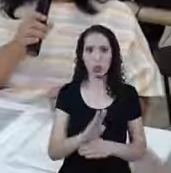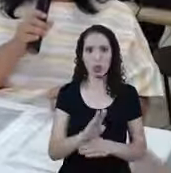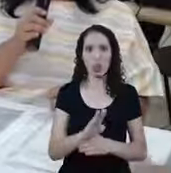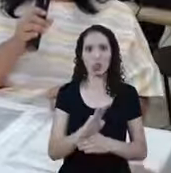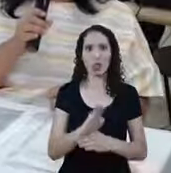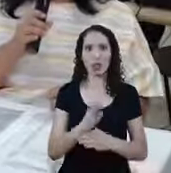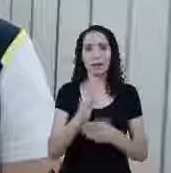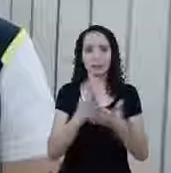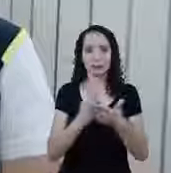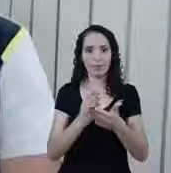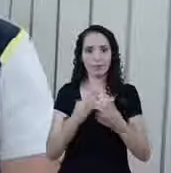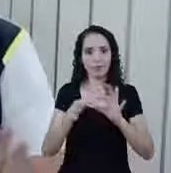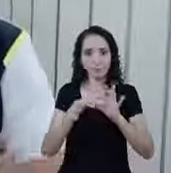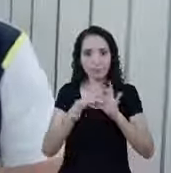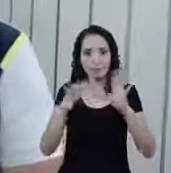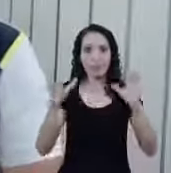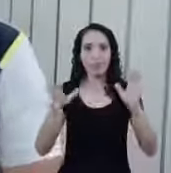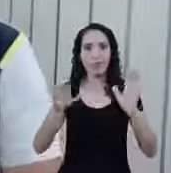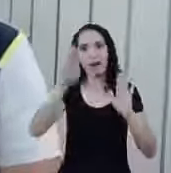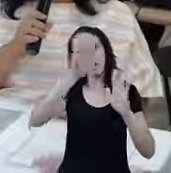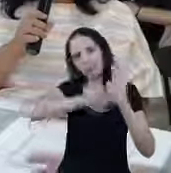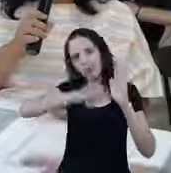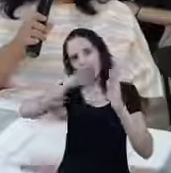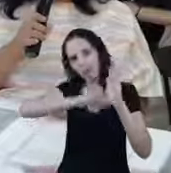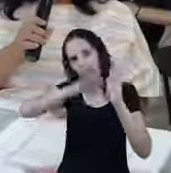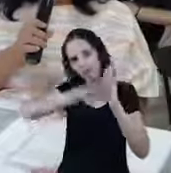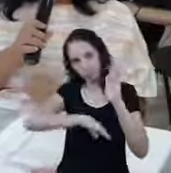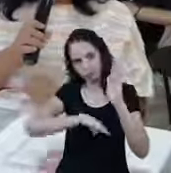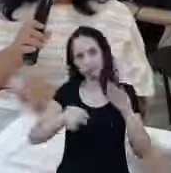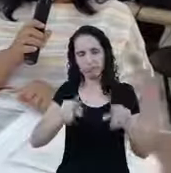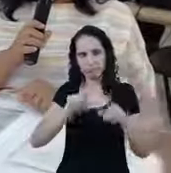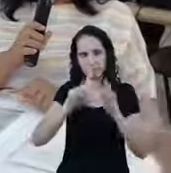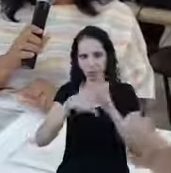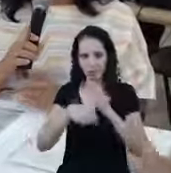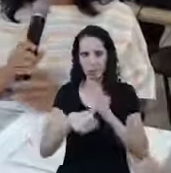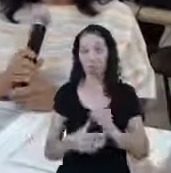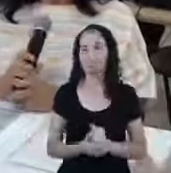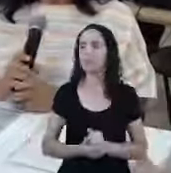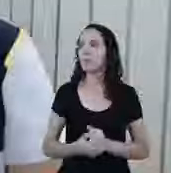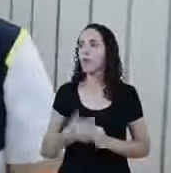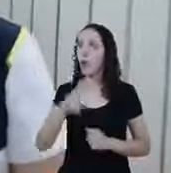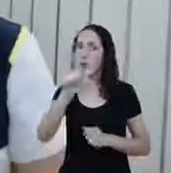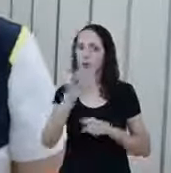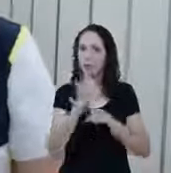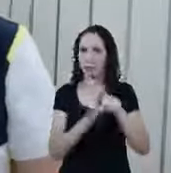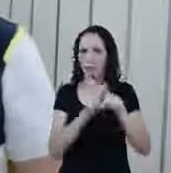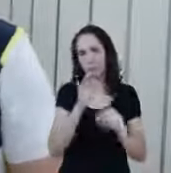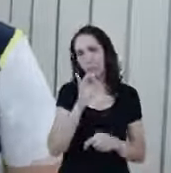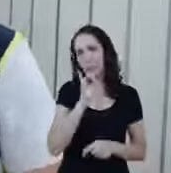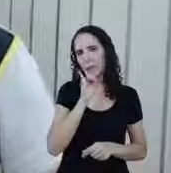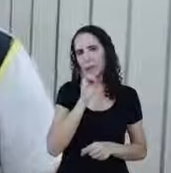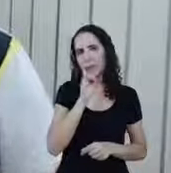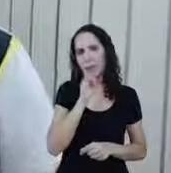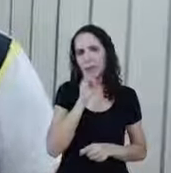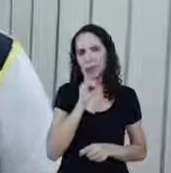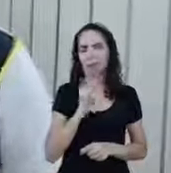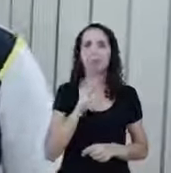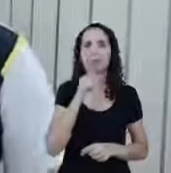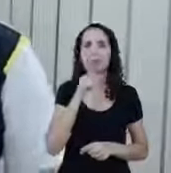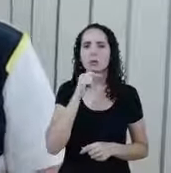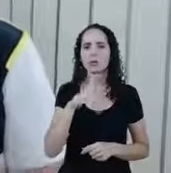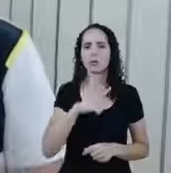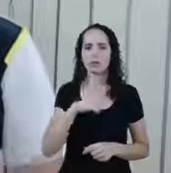Vai ser descontado Vai ser um adiantamento Vai ser um adiantamento, exatamente Outra pergunta, por exemplo, uma dúvida que tem